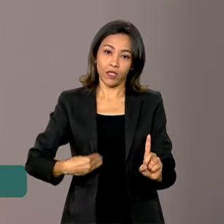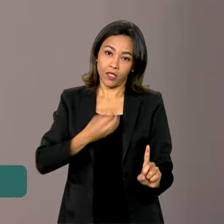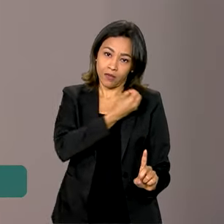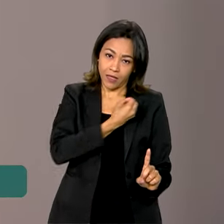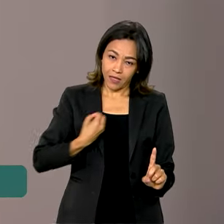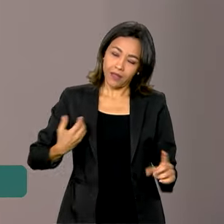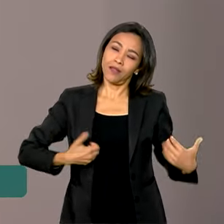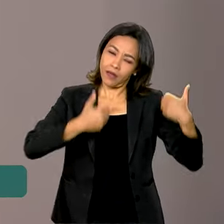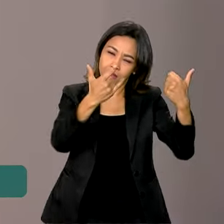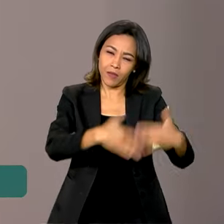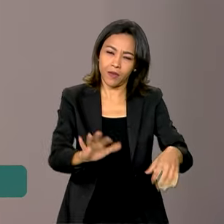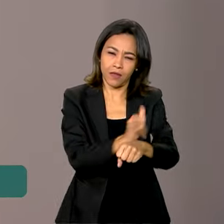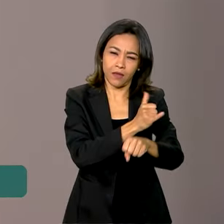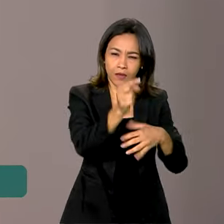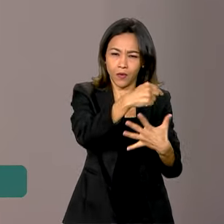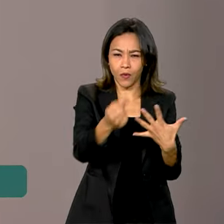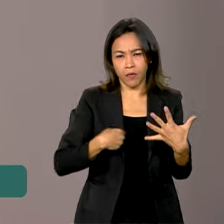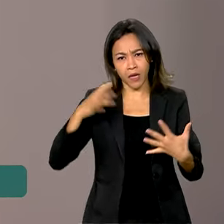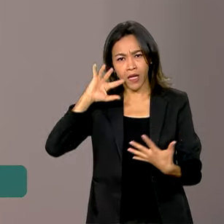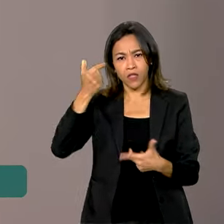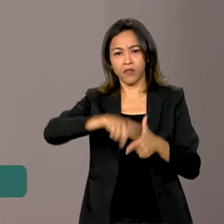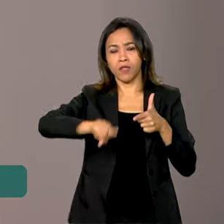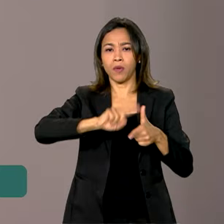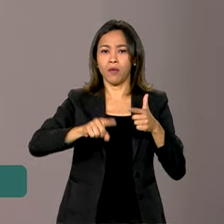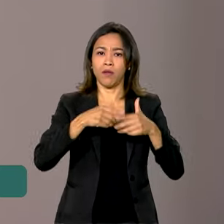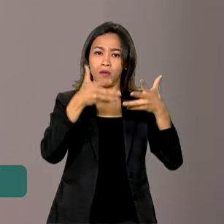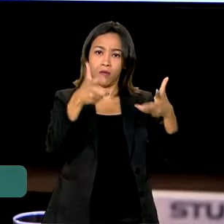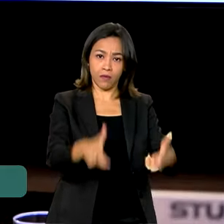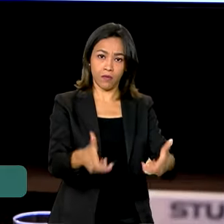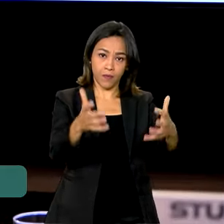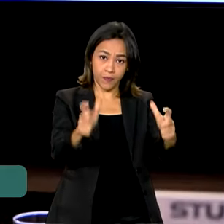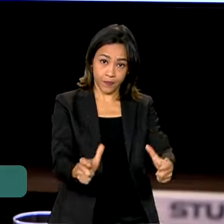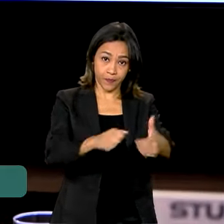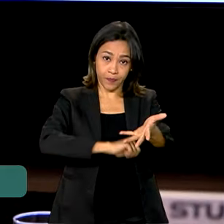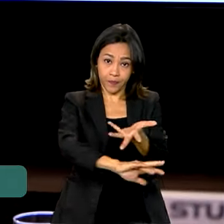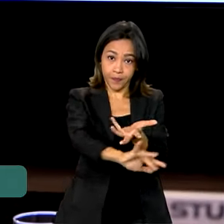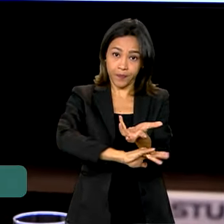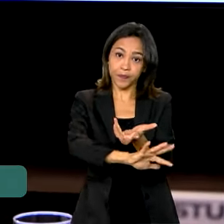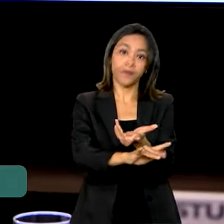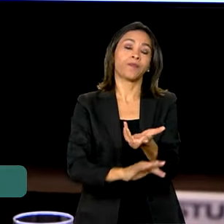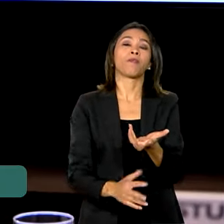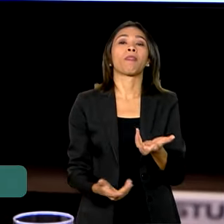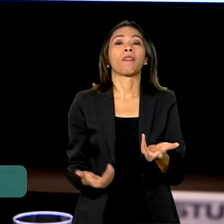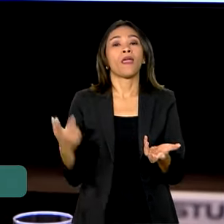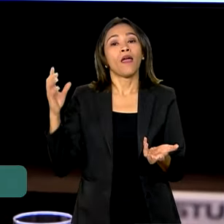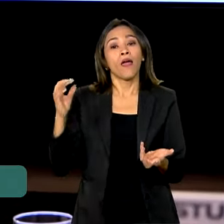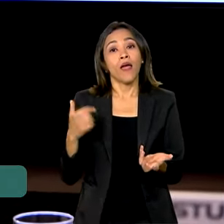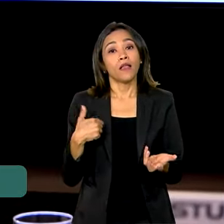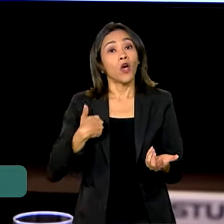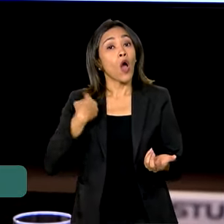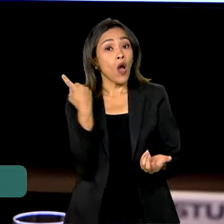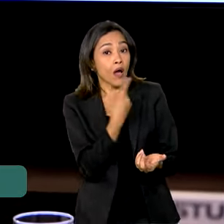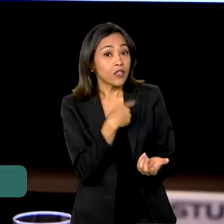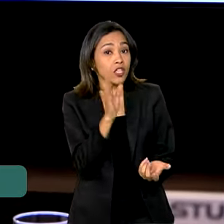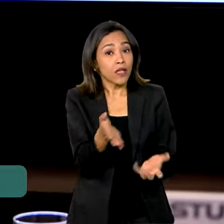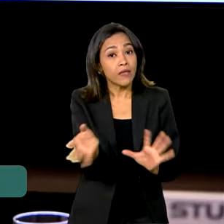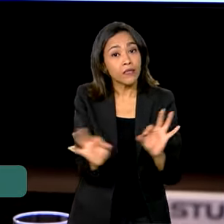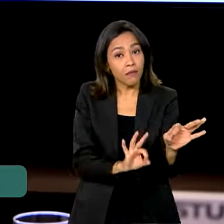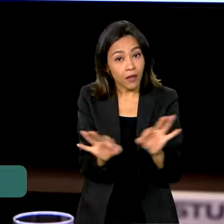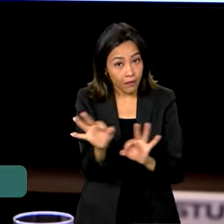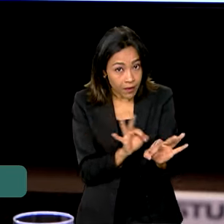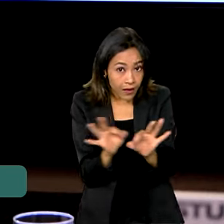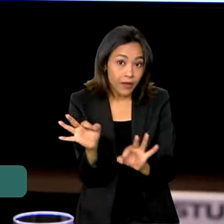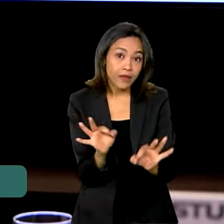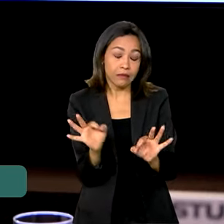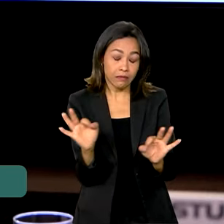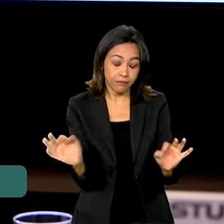tomadas pelo governo para resolver essa tragédia ambiental. A gente estava já se preparando e se preparou para essa